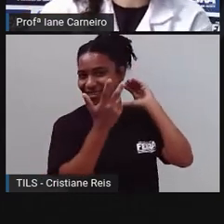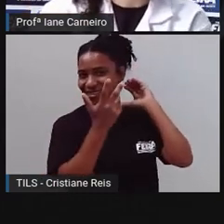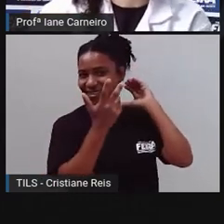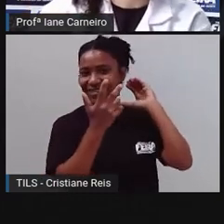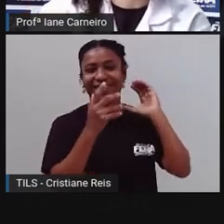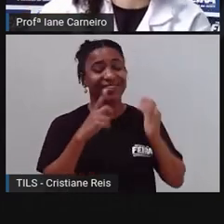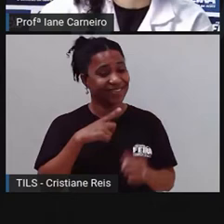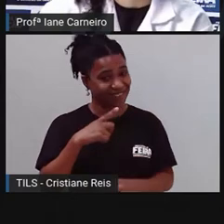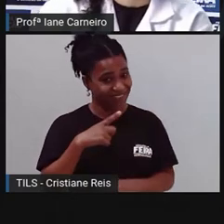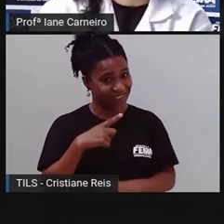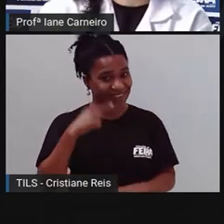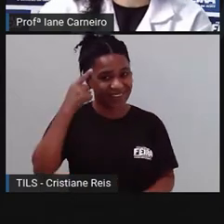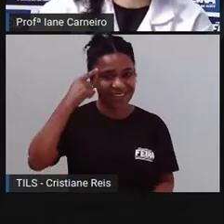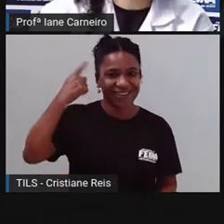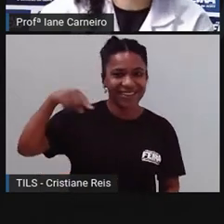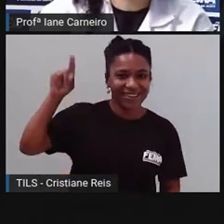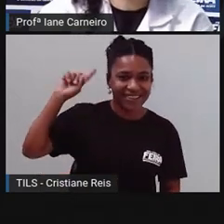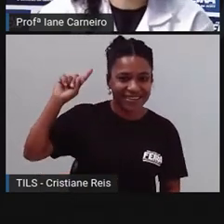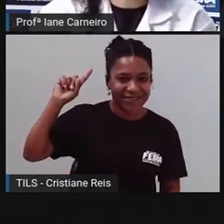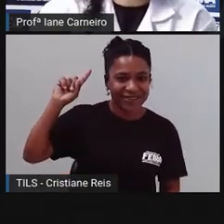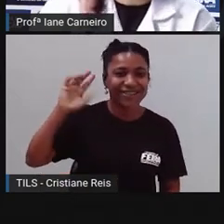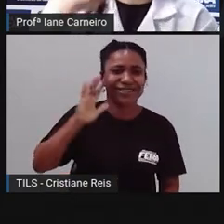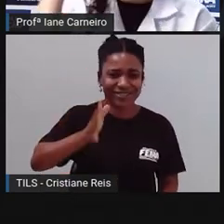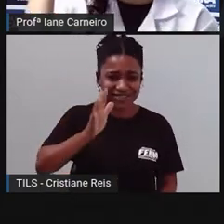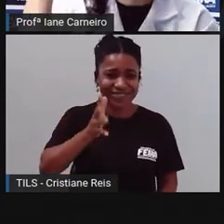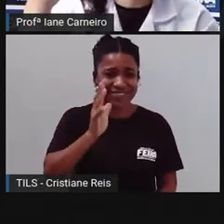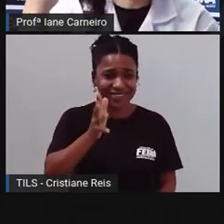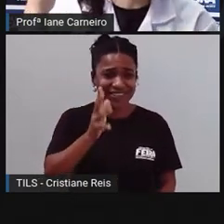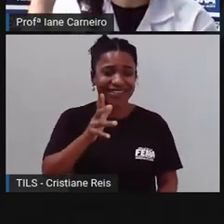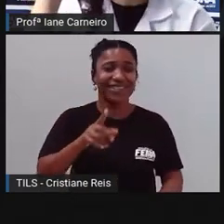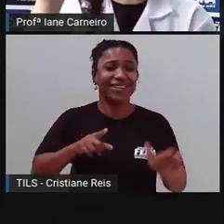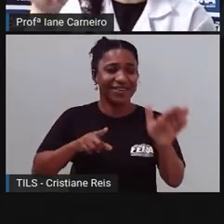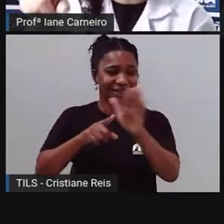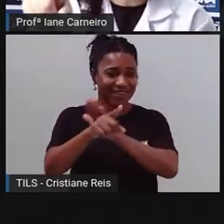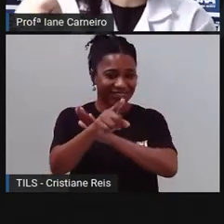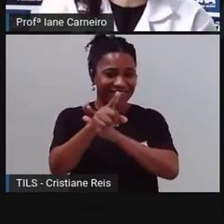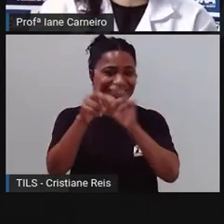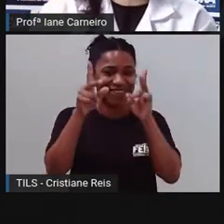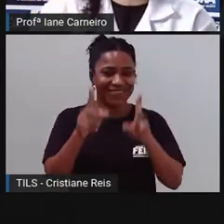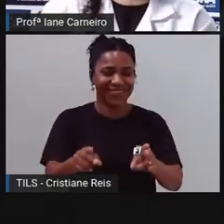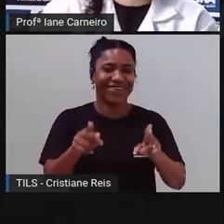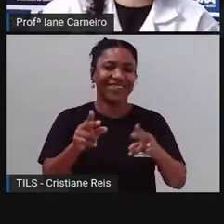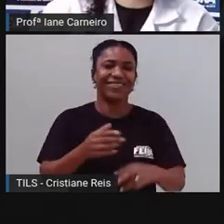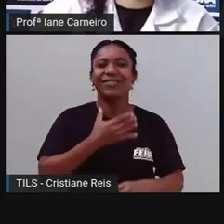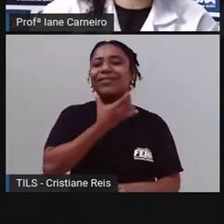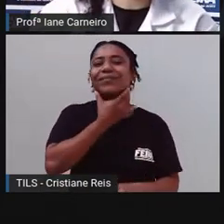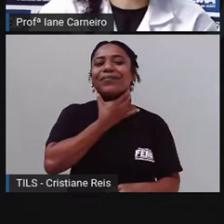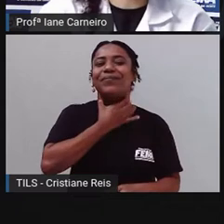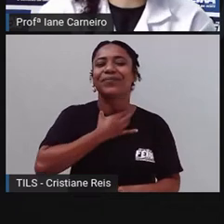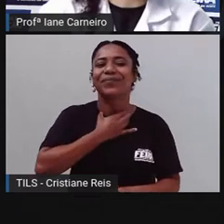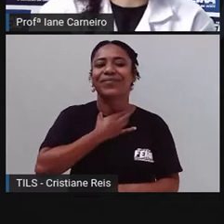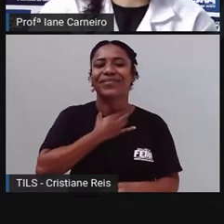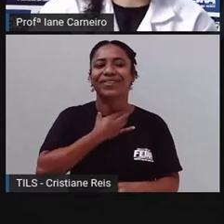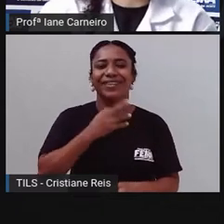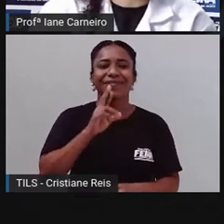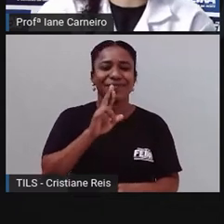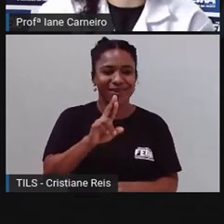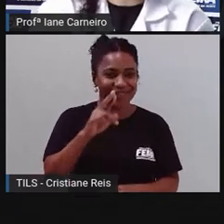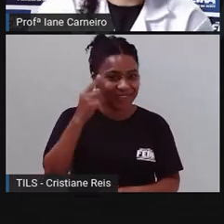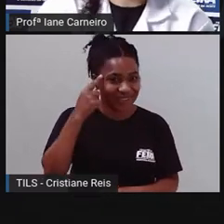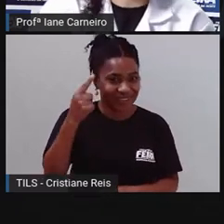foi em outra aula, se não me engano. A Pró tinha mostrado para vocês uma outra adivinha que também tinha a resposta como pescoço. Mas era